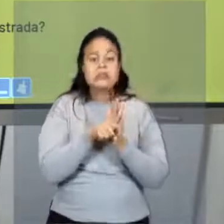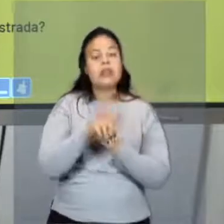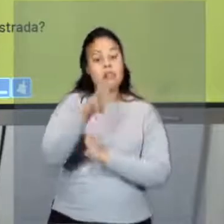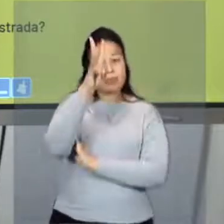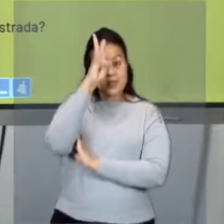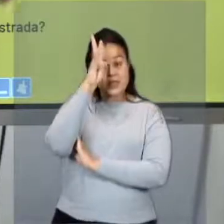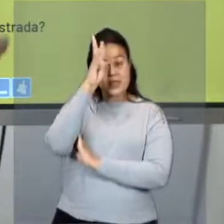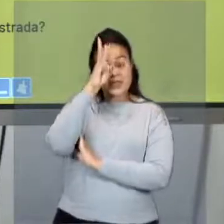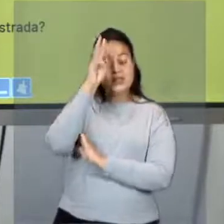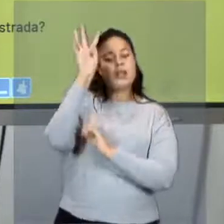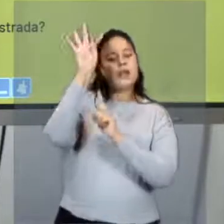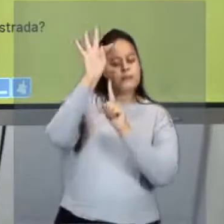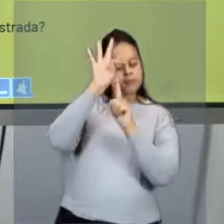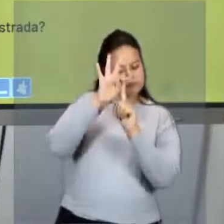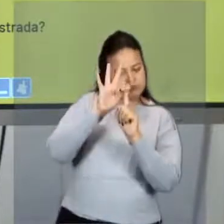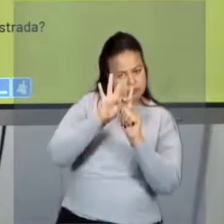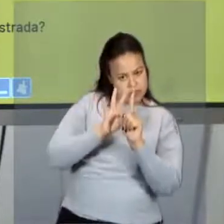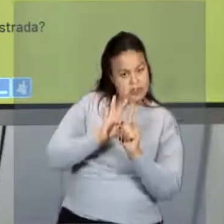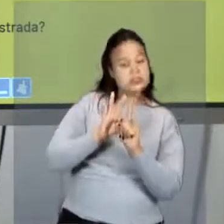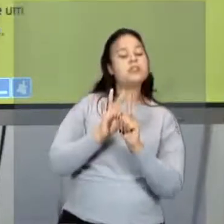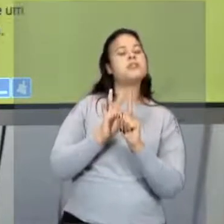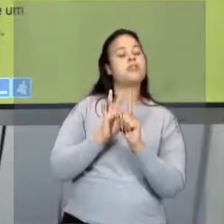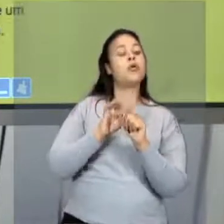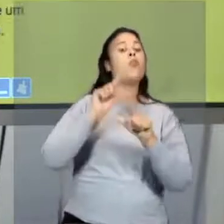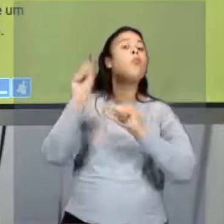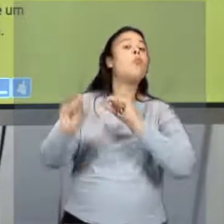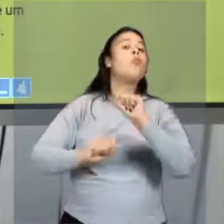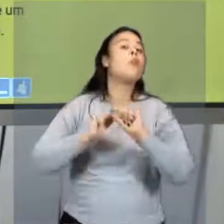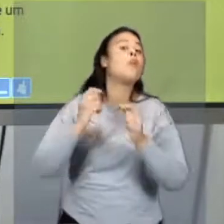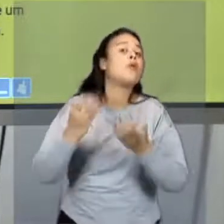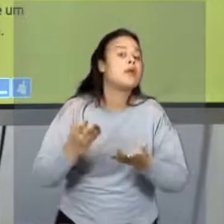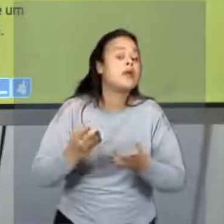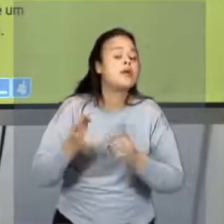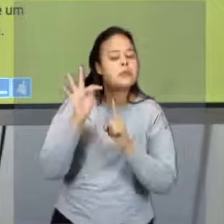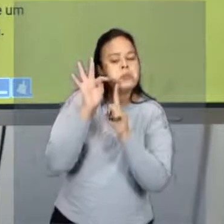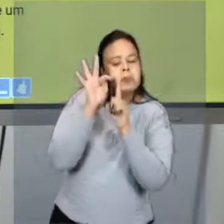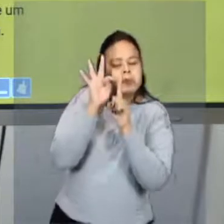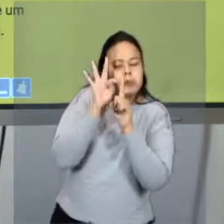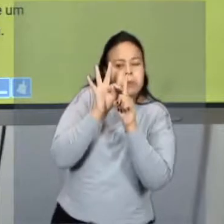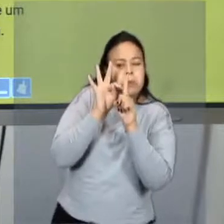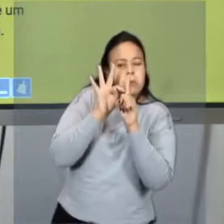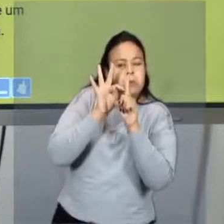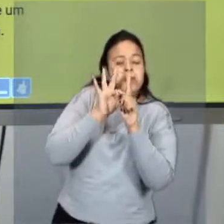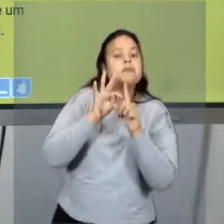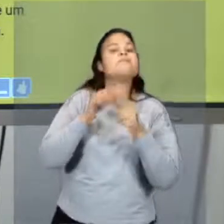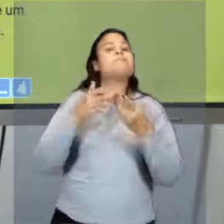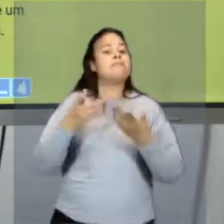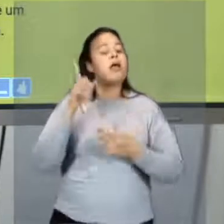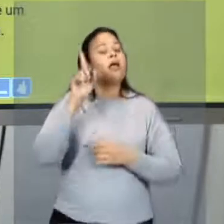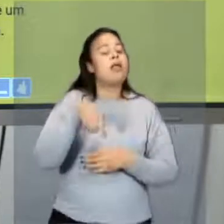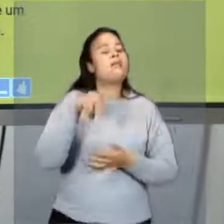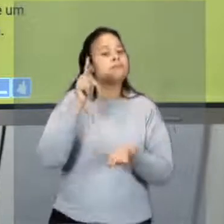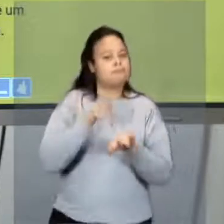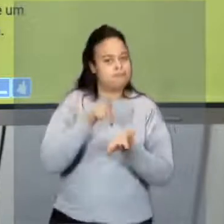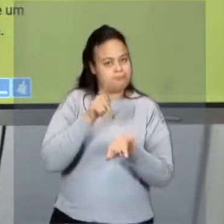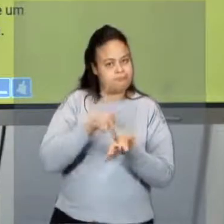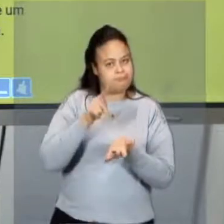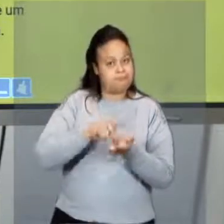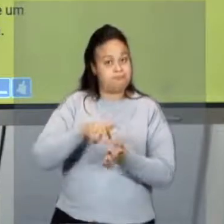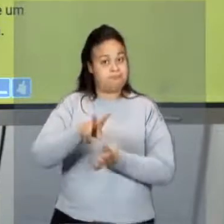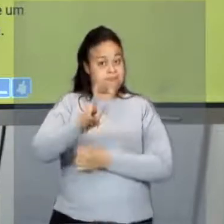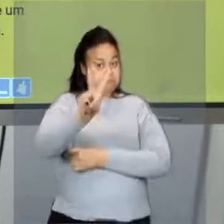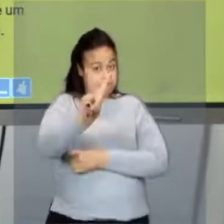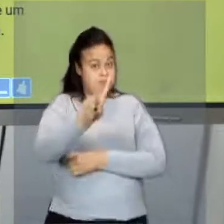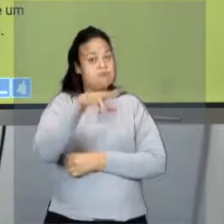dia que registrou a menor temperatura, o quê? Mínima. Isso é uma proposição verdadeira. No